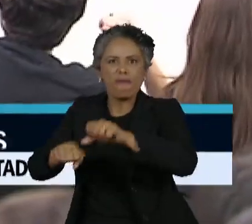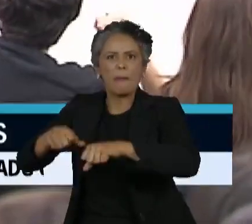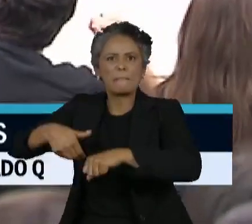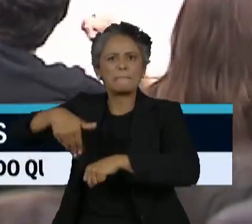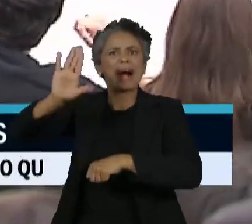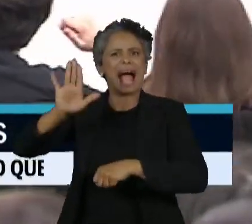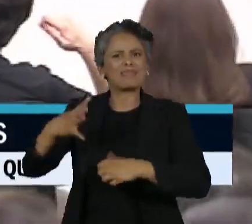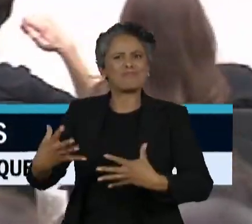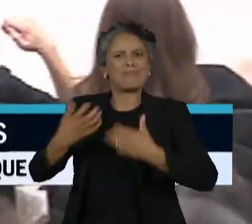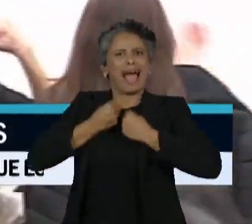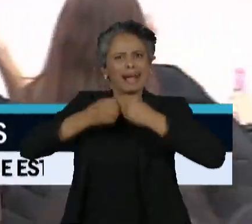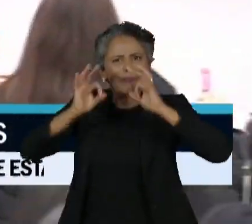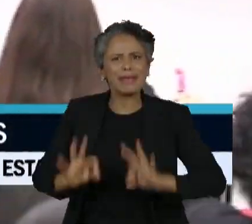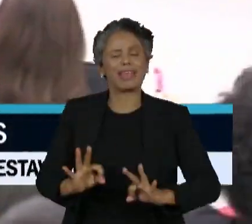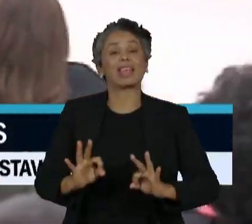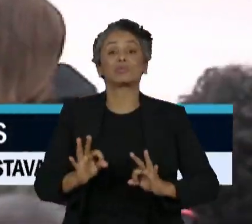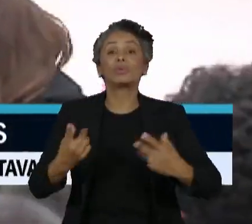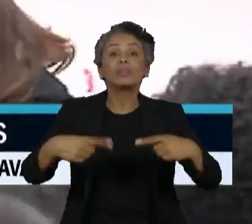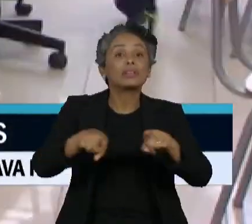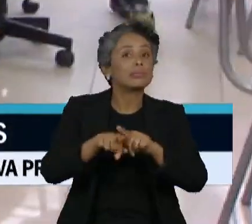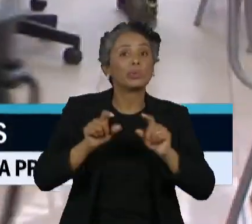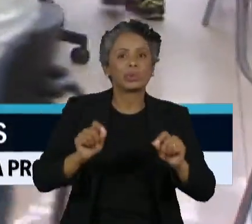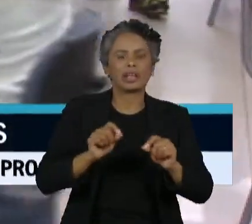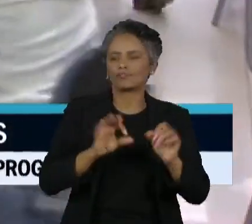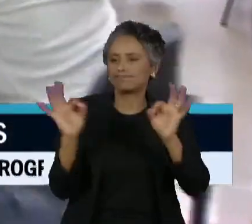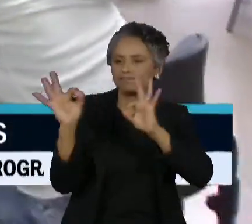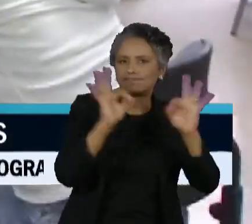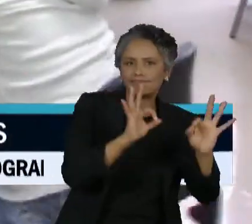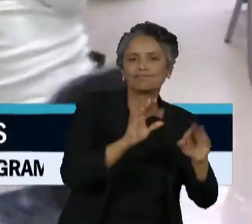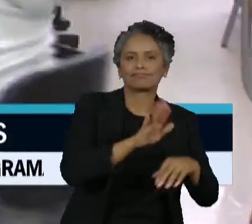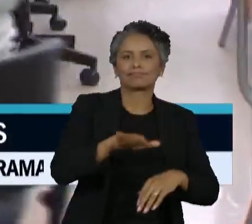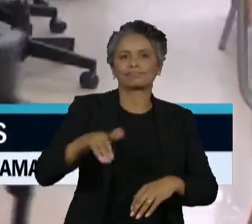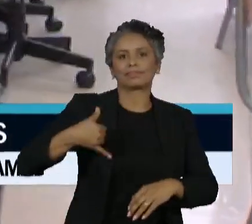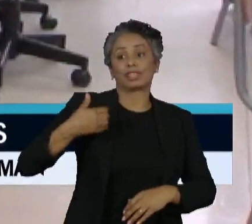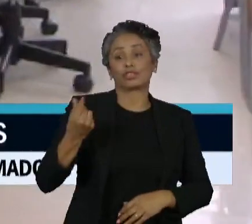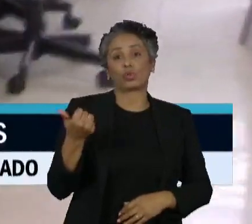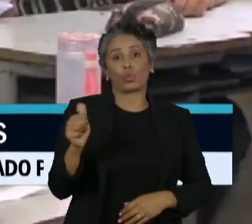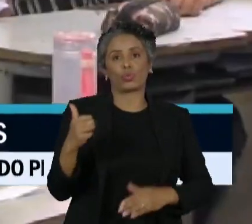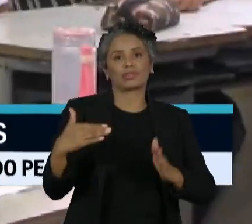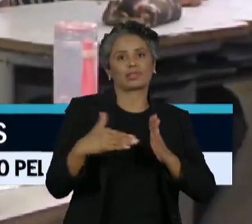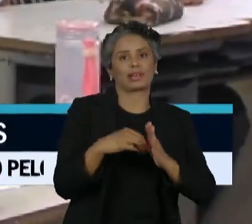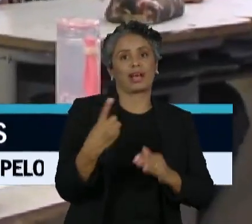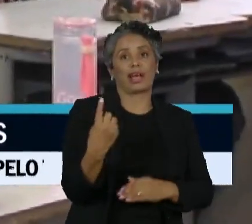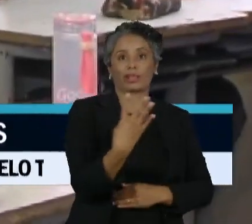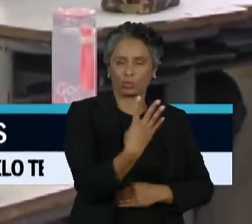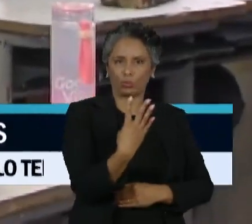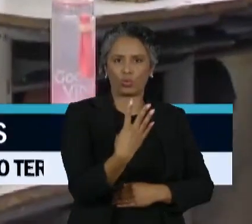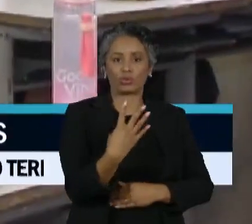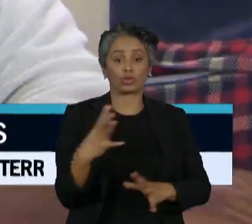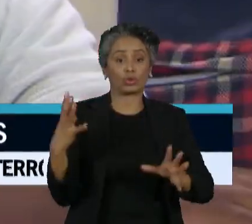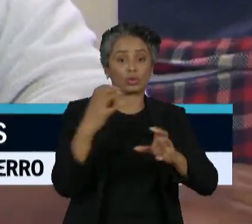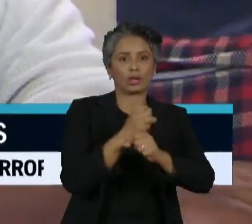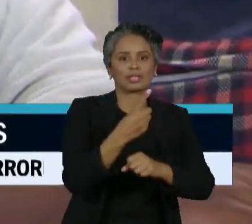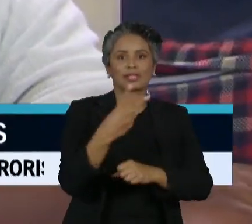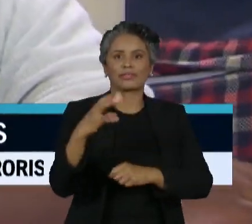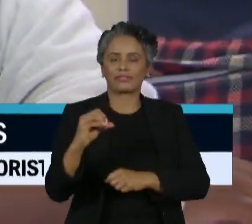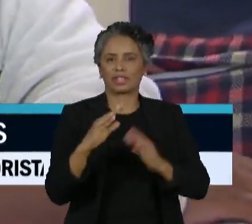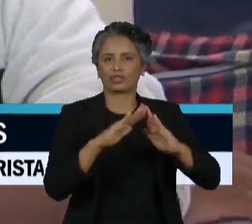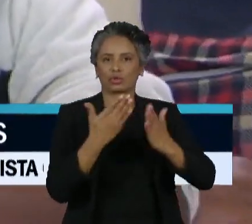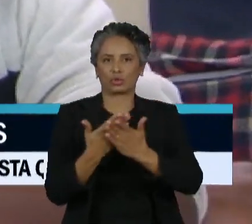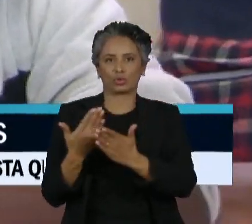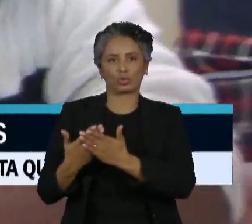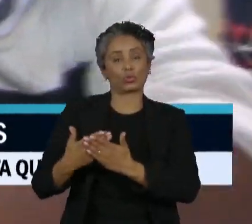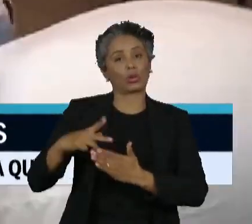acompanhou 800 estudantes com idades entre 11 e 14 anos de 120 escolas públicas e